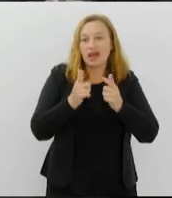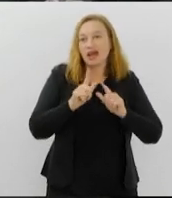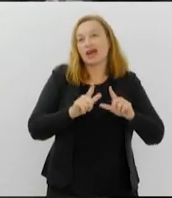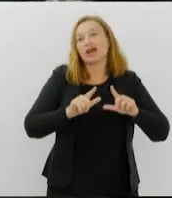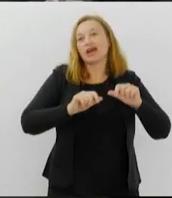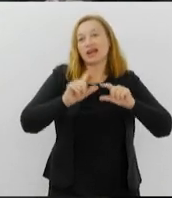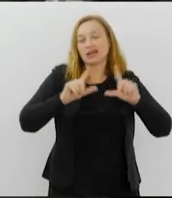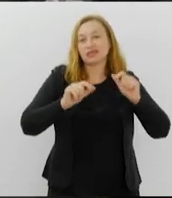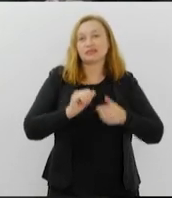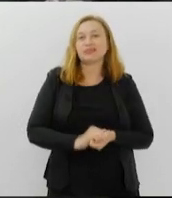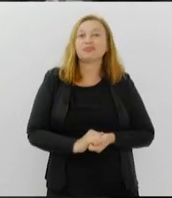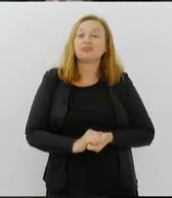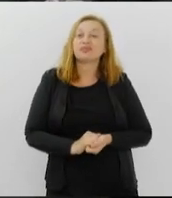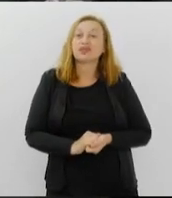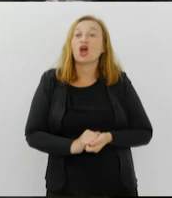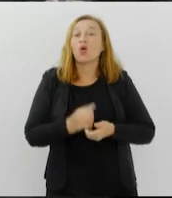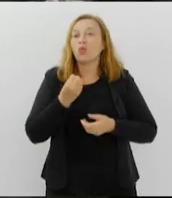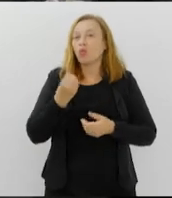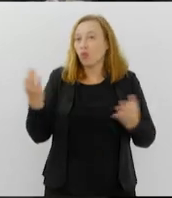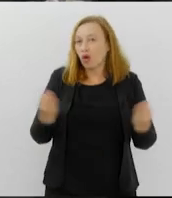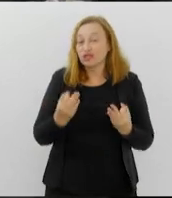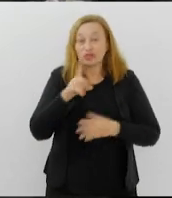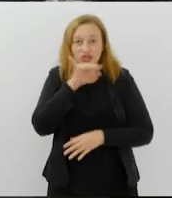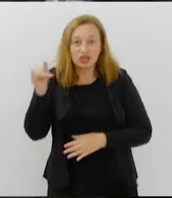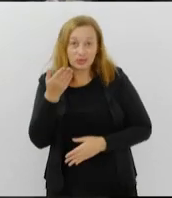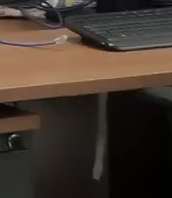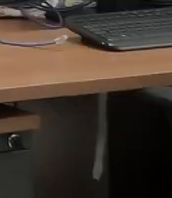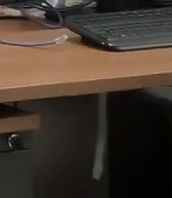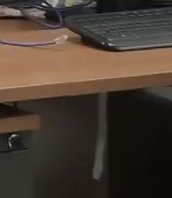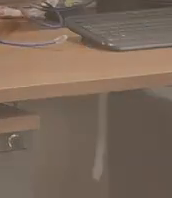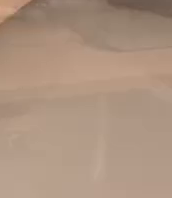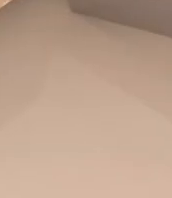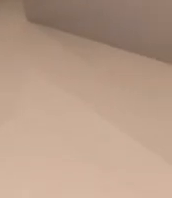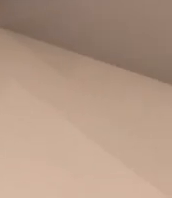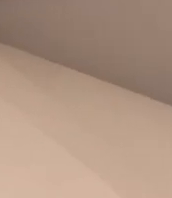.br. Um ótimo dia para você e até amanhã.